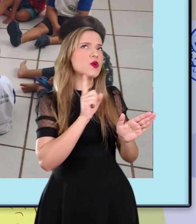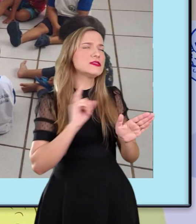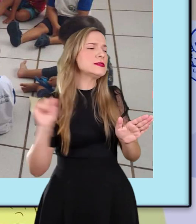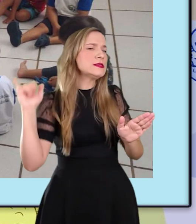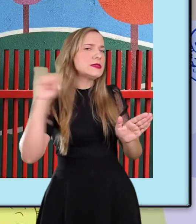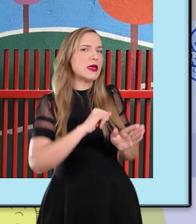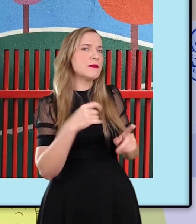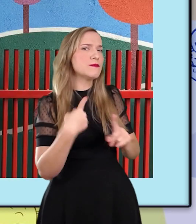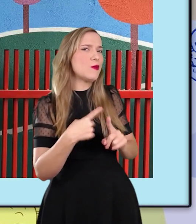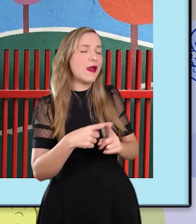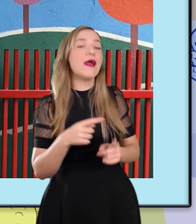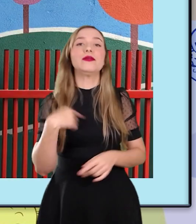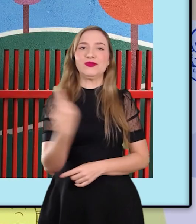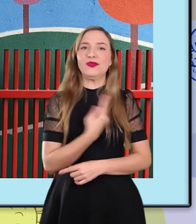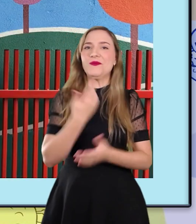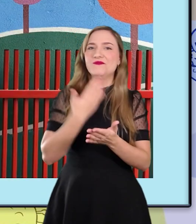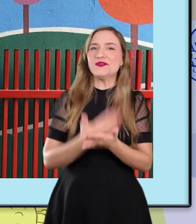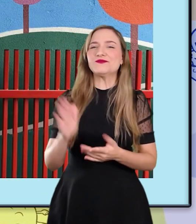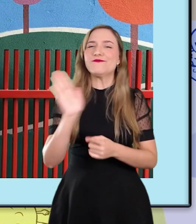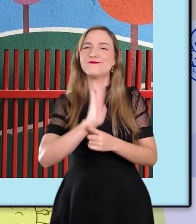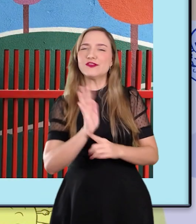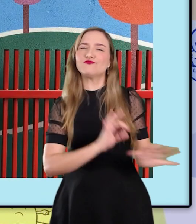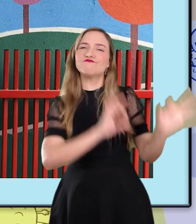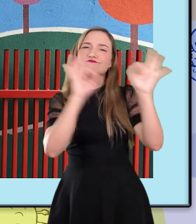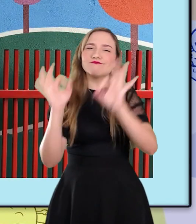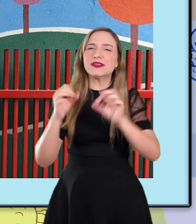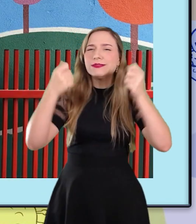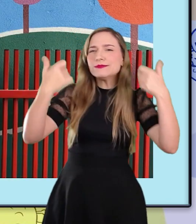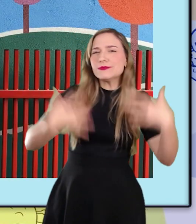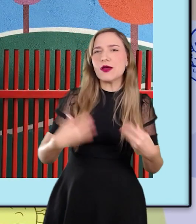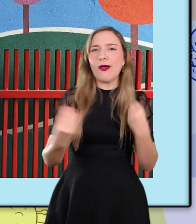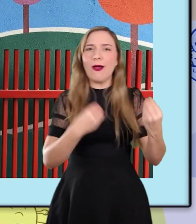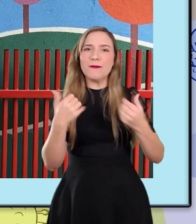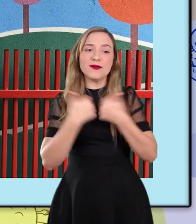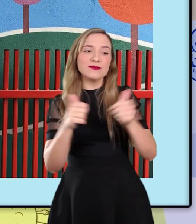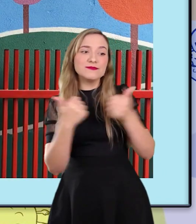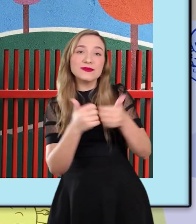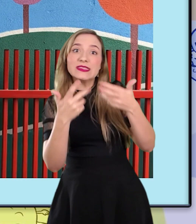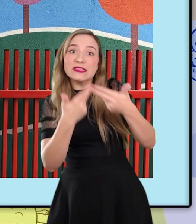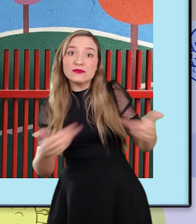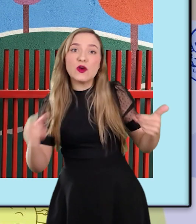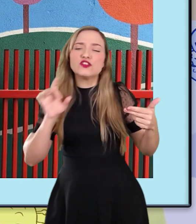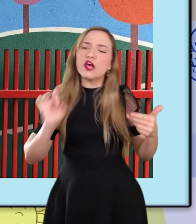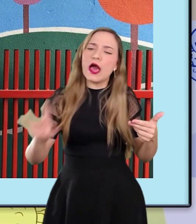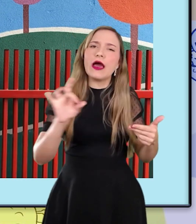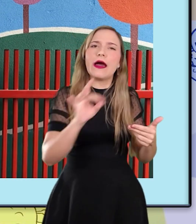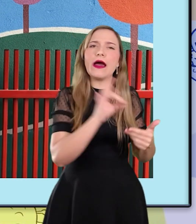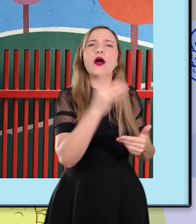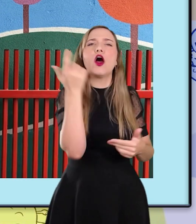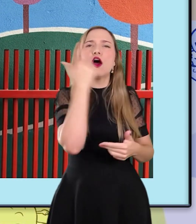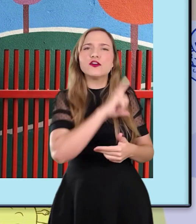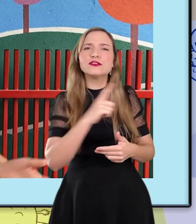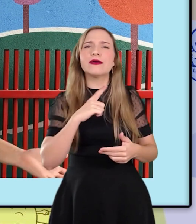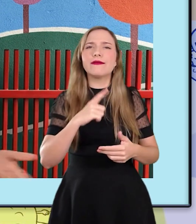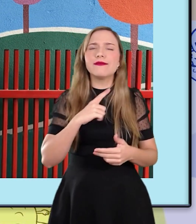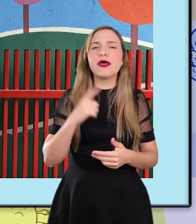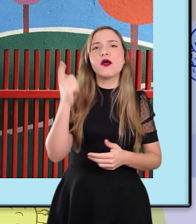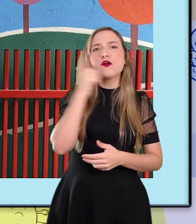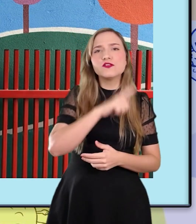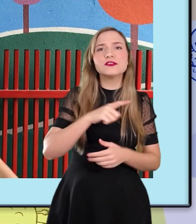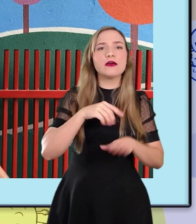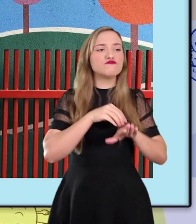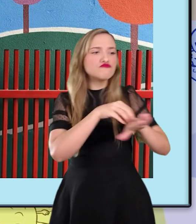então começamos a assistir vídeos. Vídeos sobre meios de transporte. Como eles se locomoviam. O